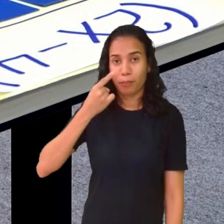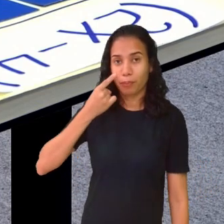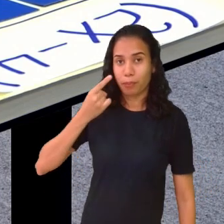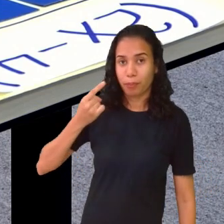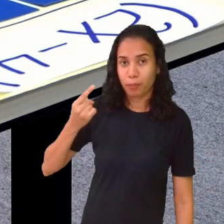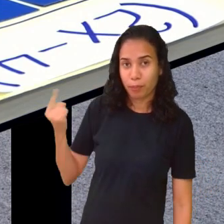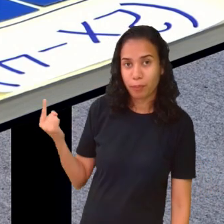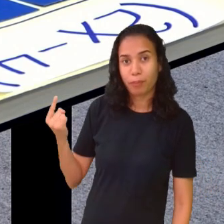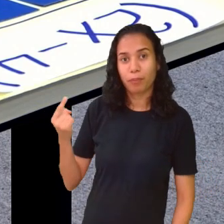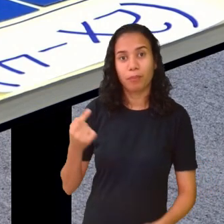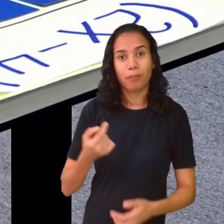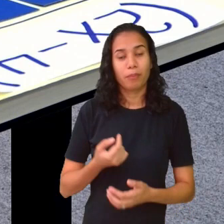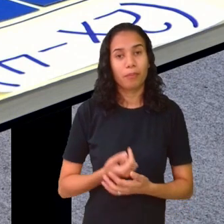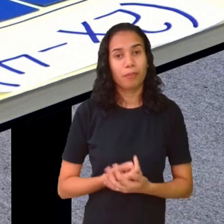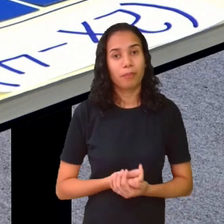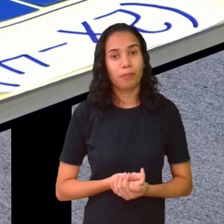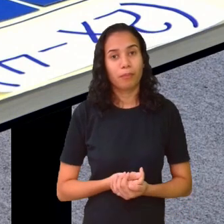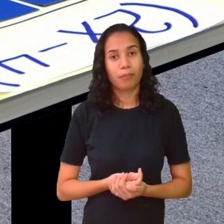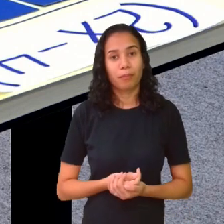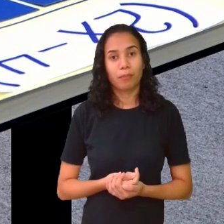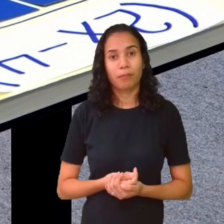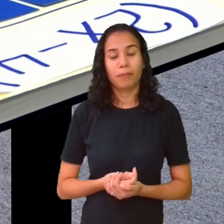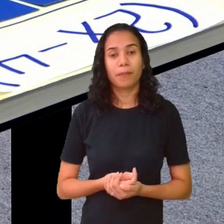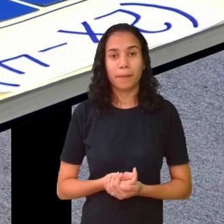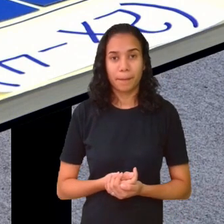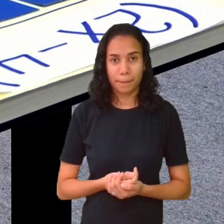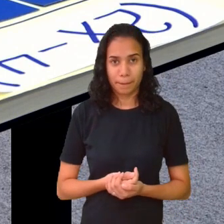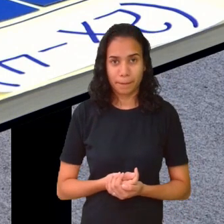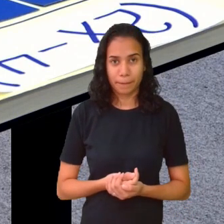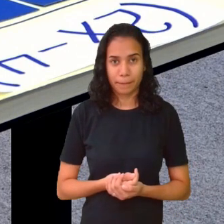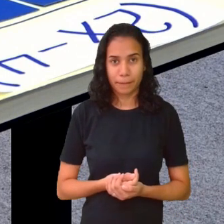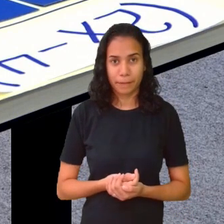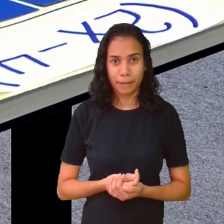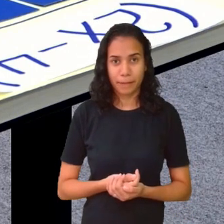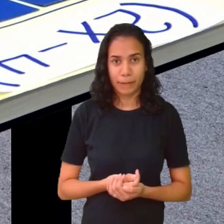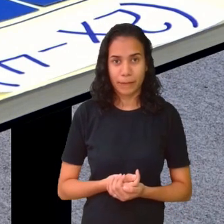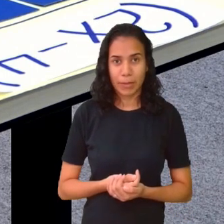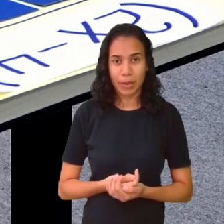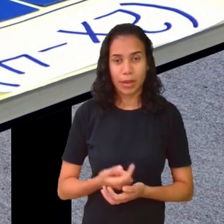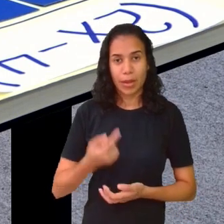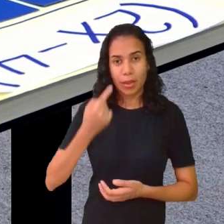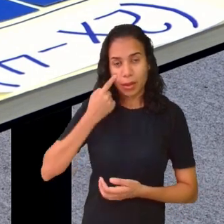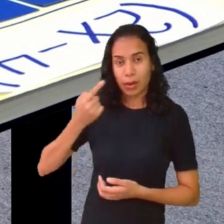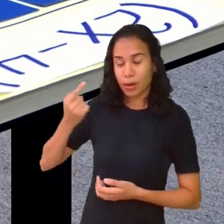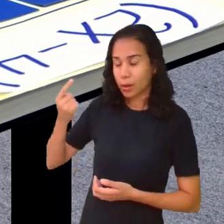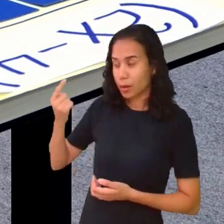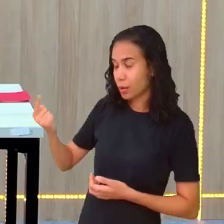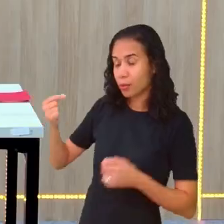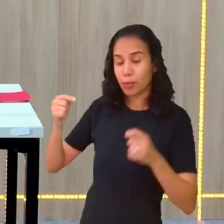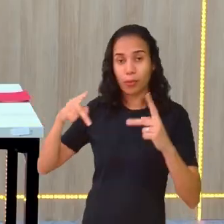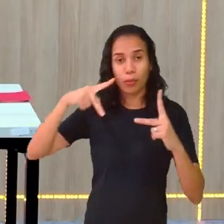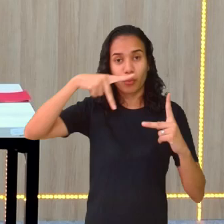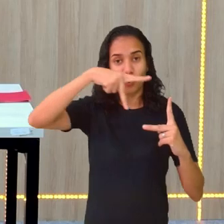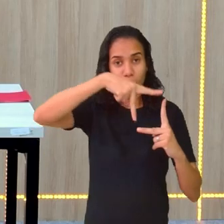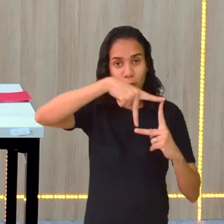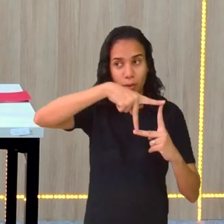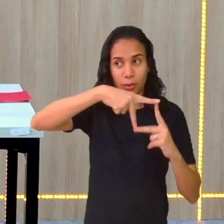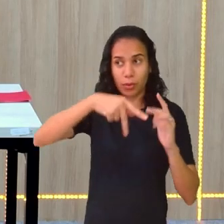quadrado.